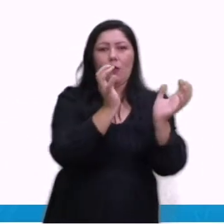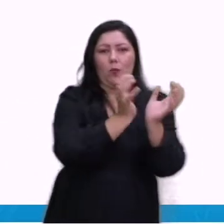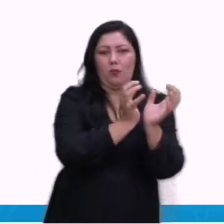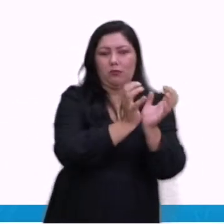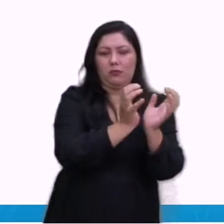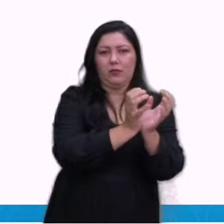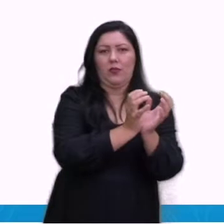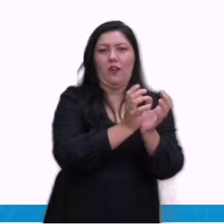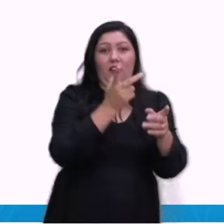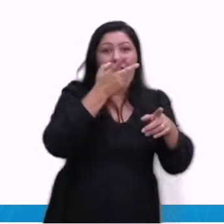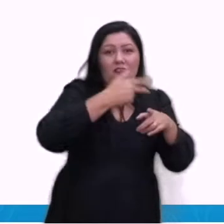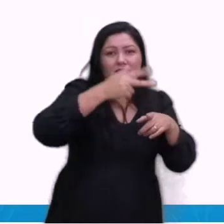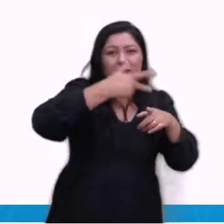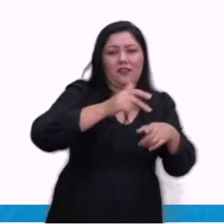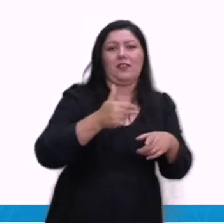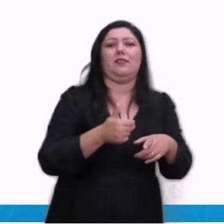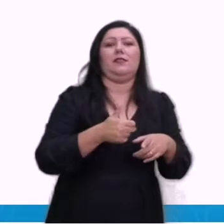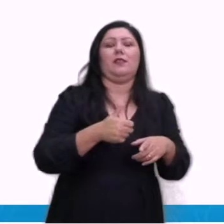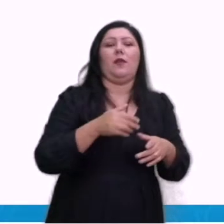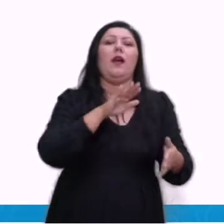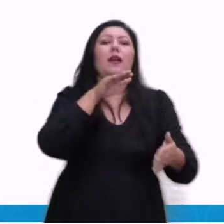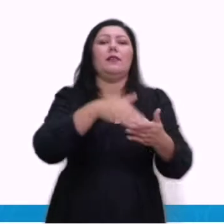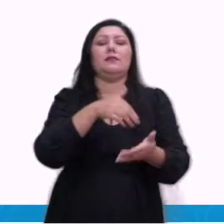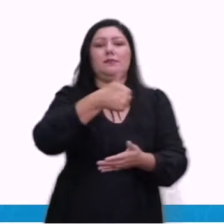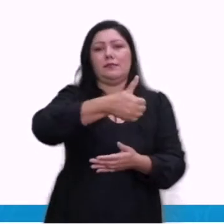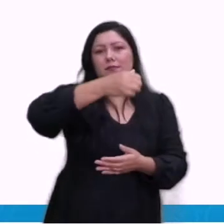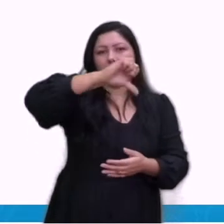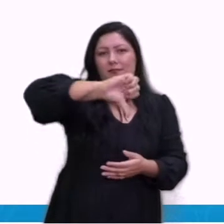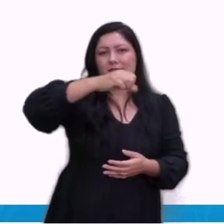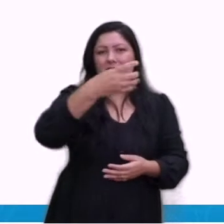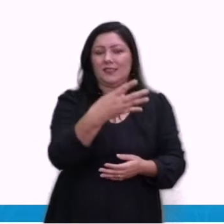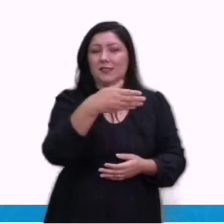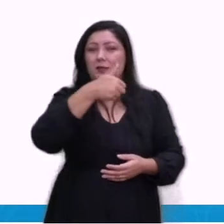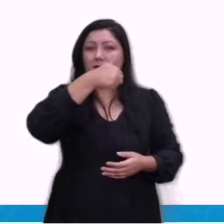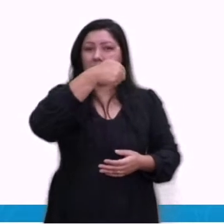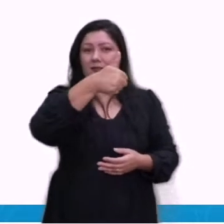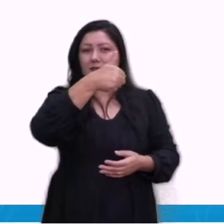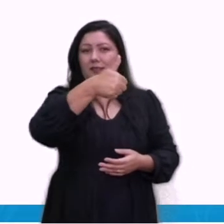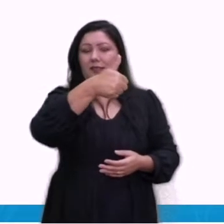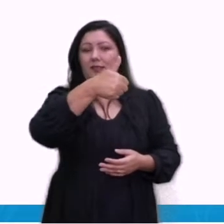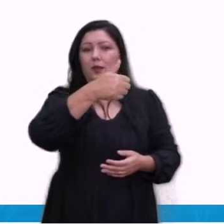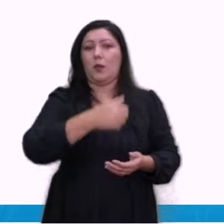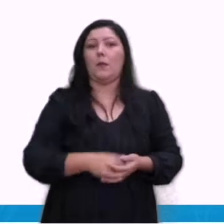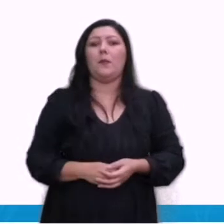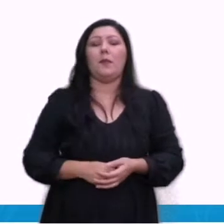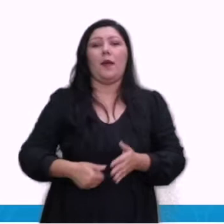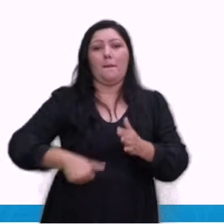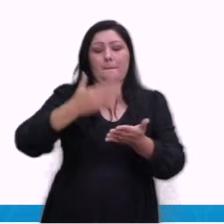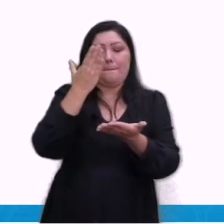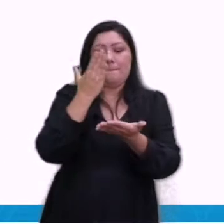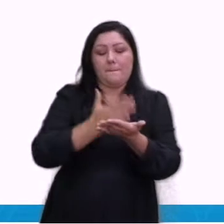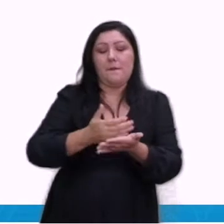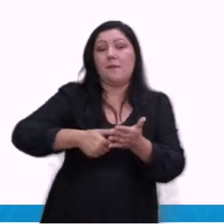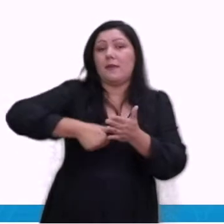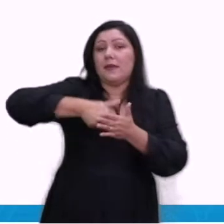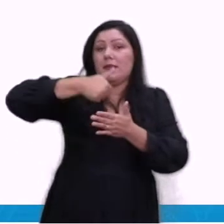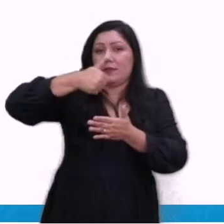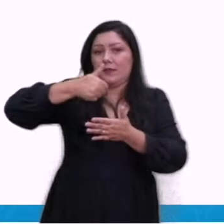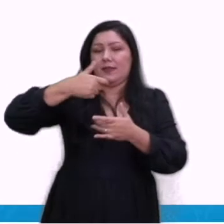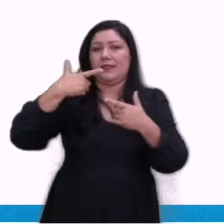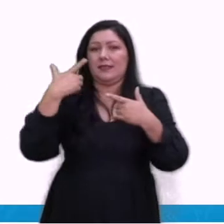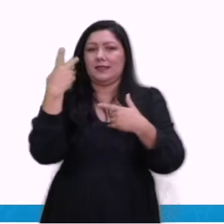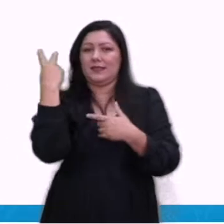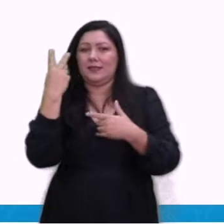1939 a 1941 é a primeira fase da Segunda Guerra Mundial e ocorreu com a invasão da